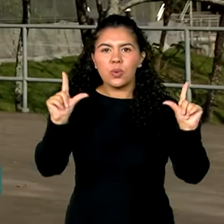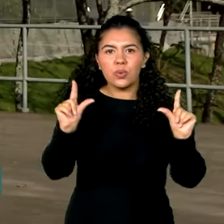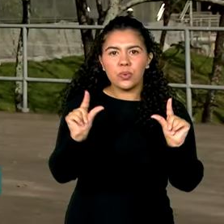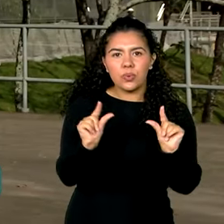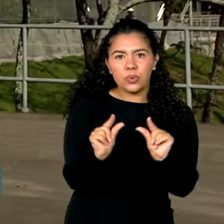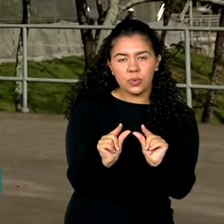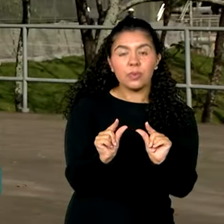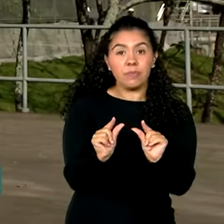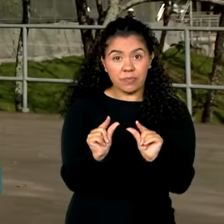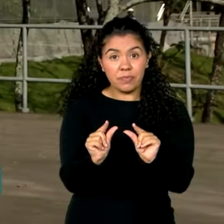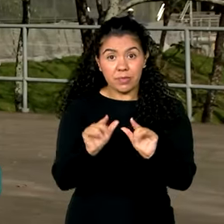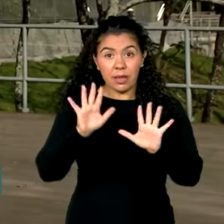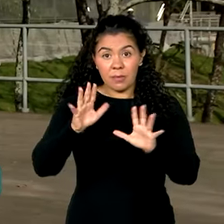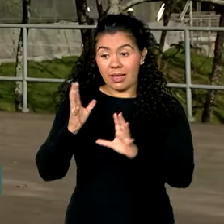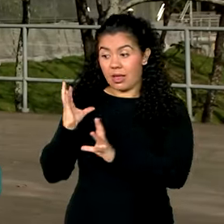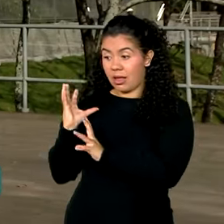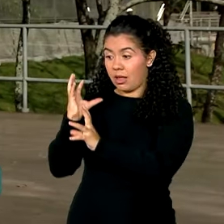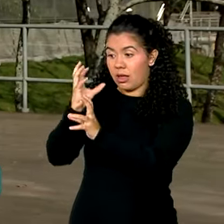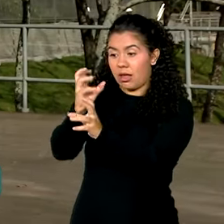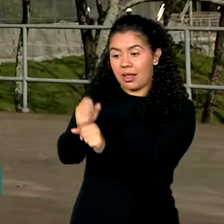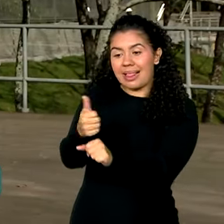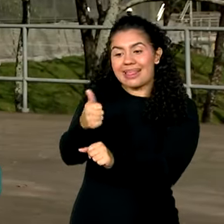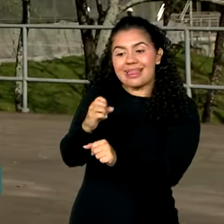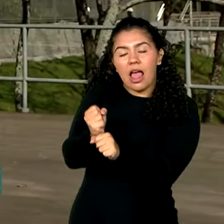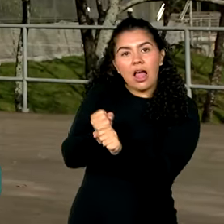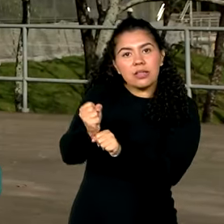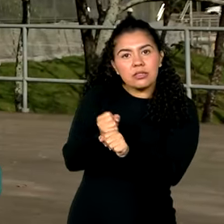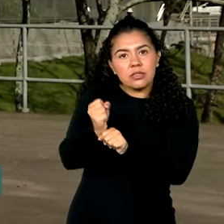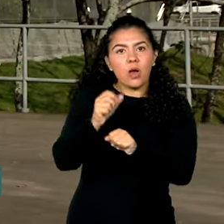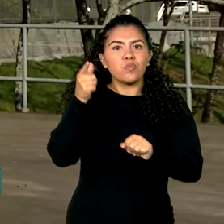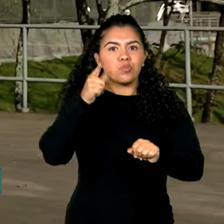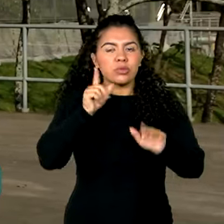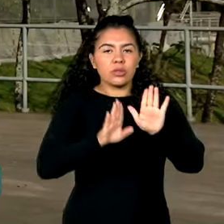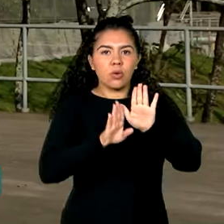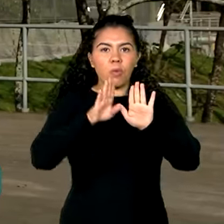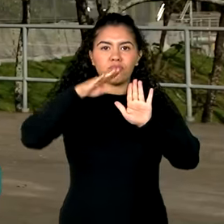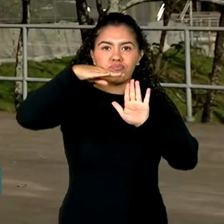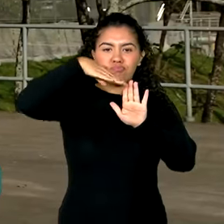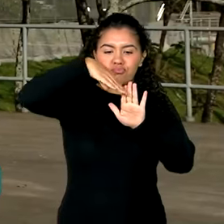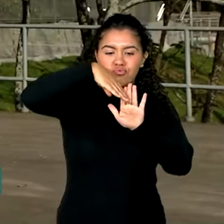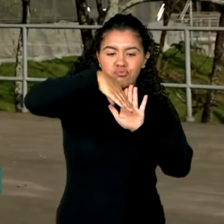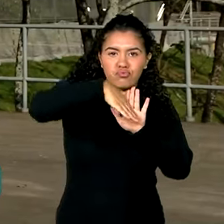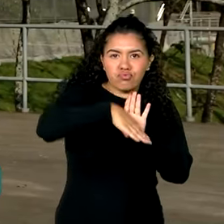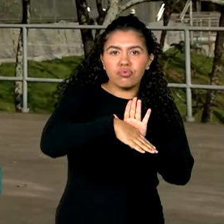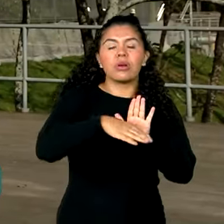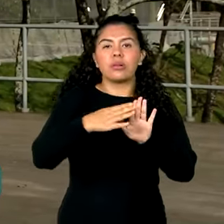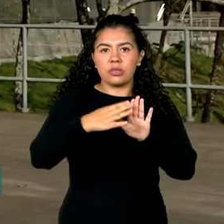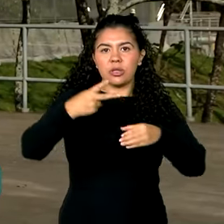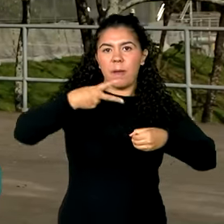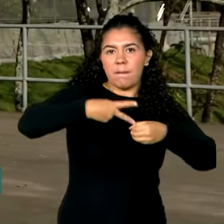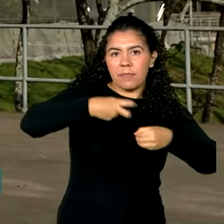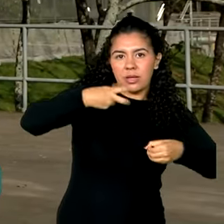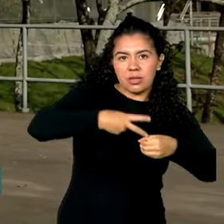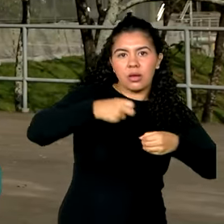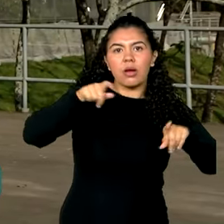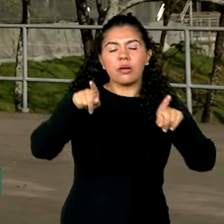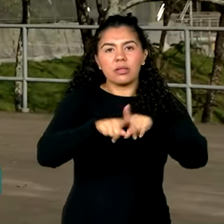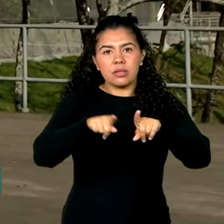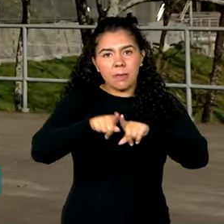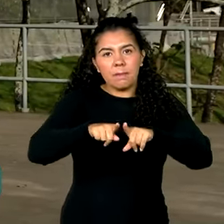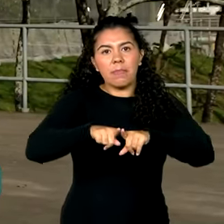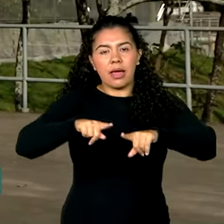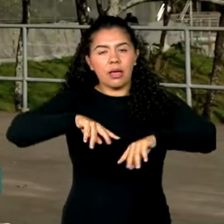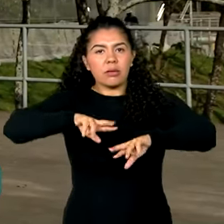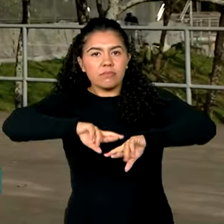atmosfera. Nos últimos 10 anos, houve uma queda na participação do petróleo e dos derivados na matriz